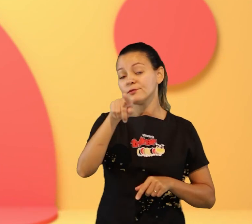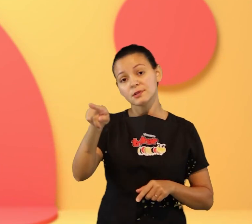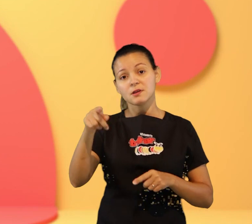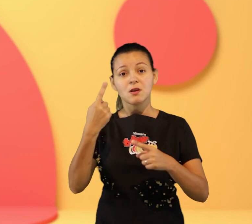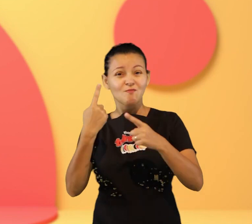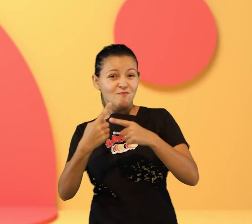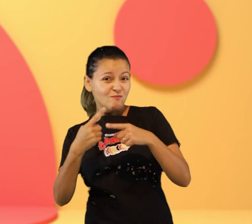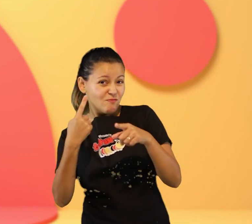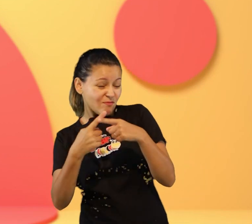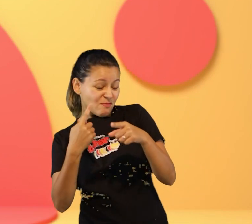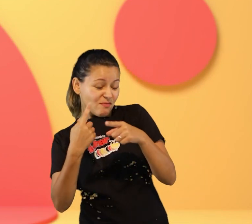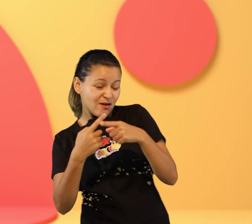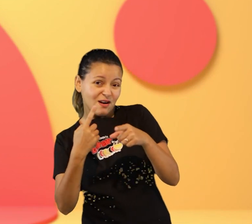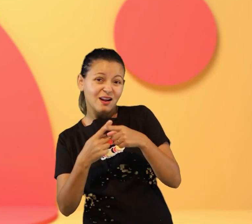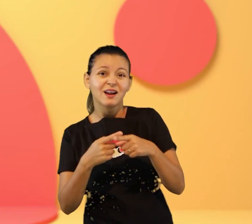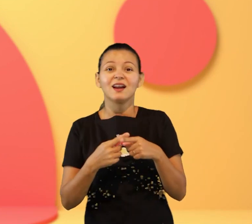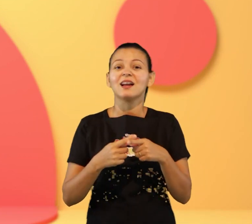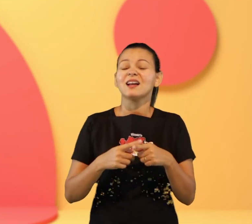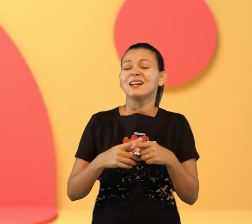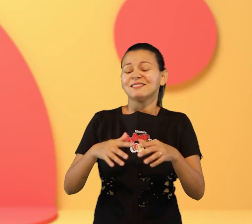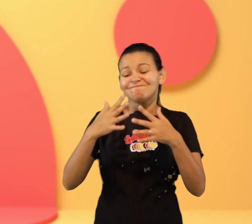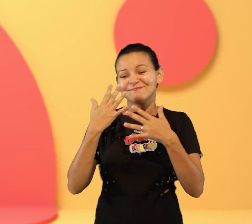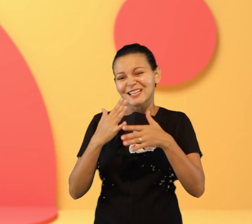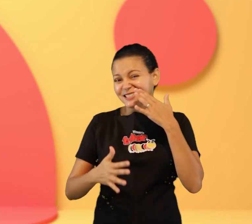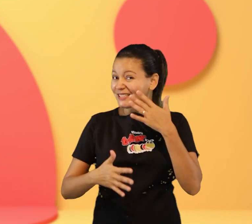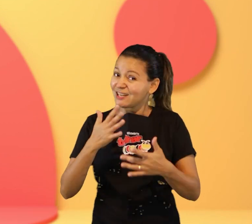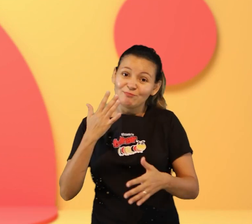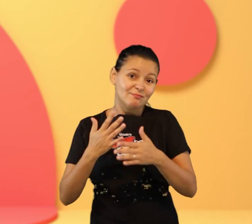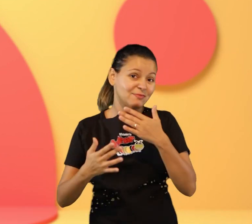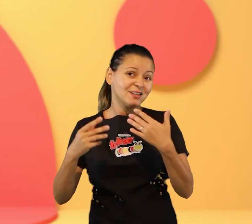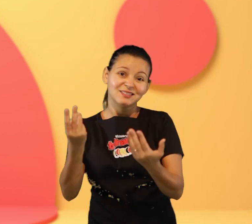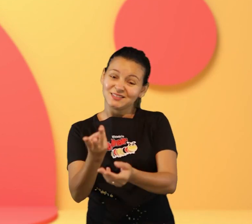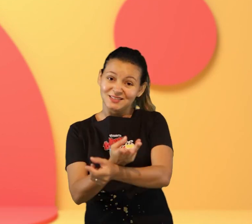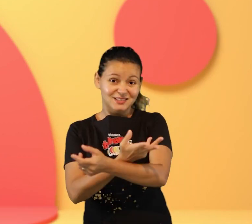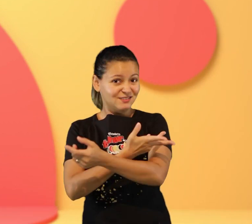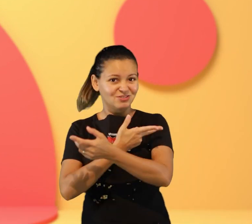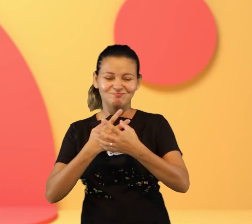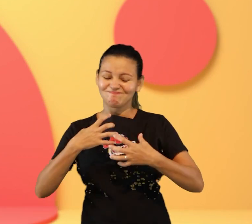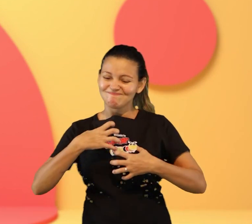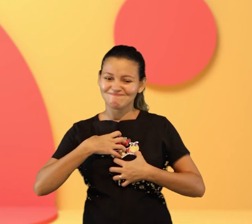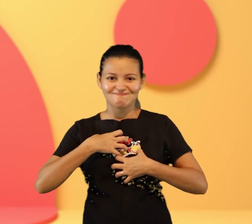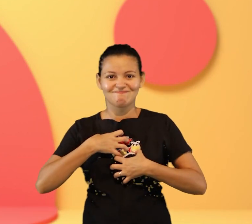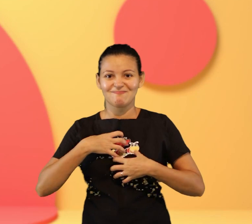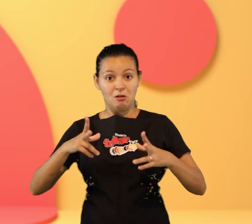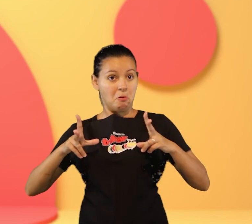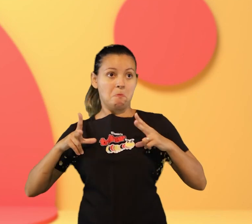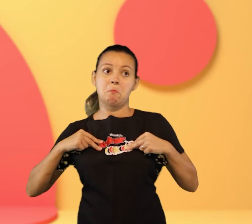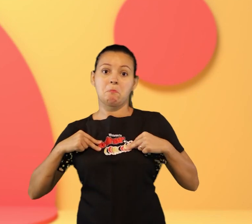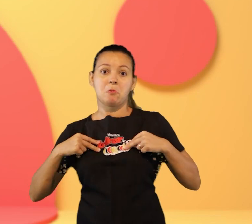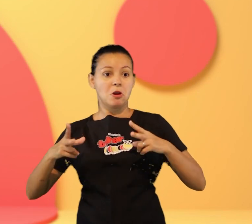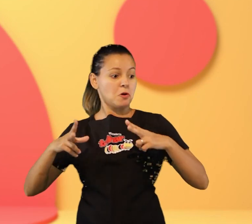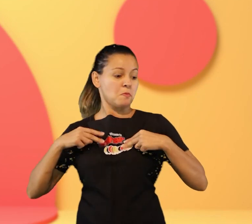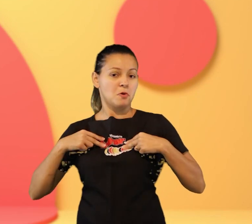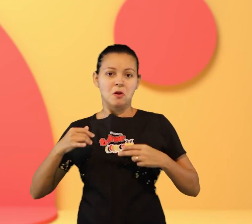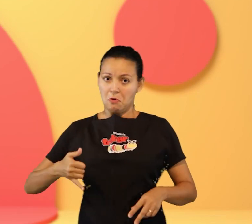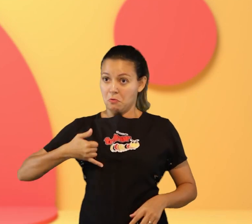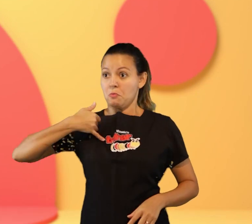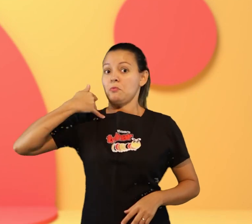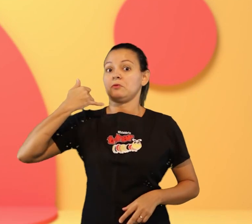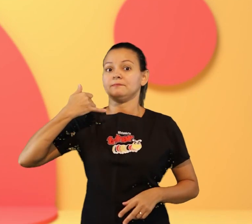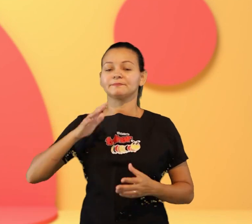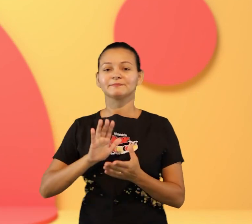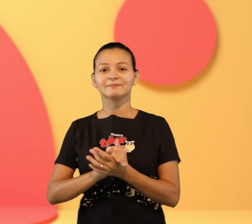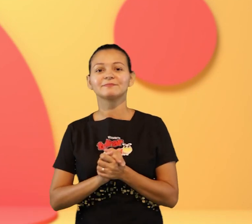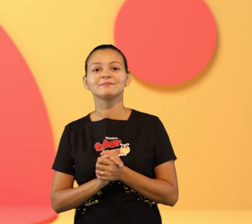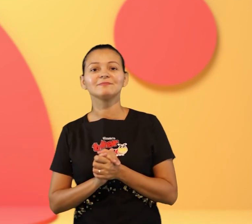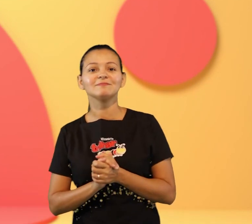lá no capítulo 17 a partir do versículo 11 e diz assim ó olha como é que é o tema da história Jesus